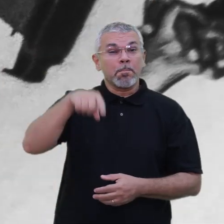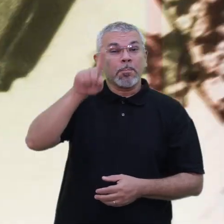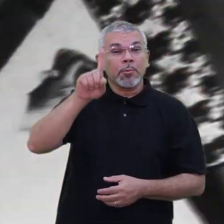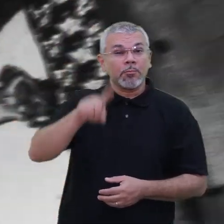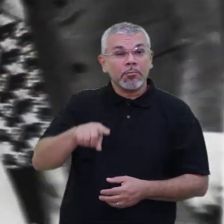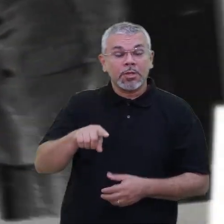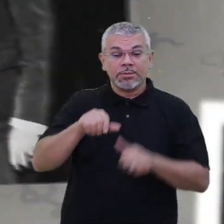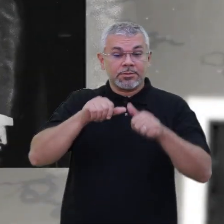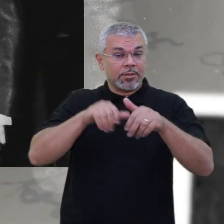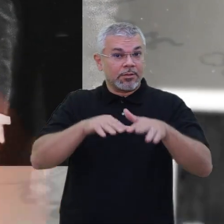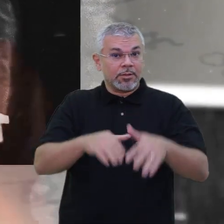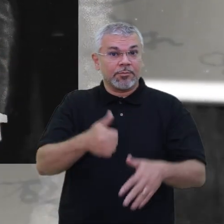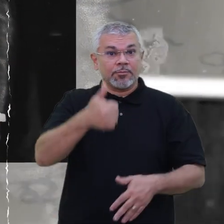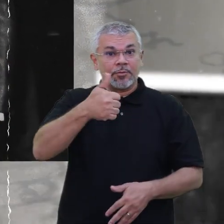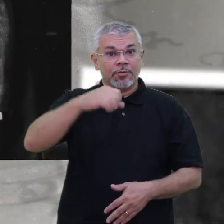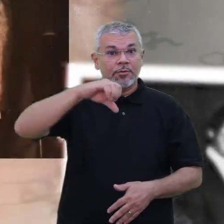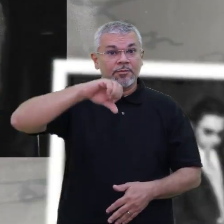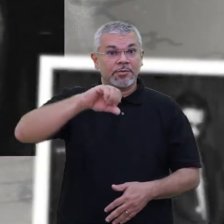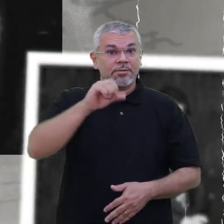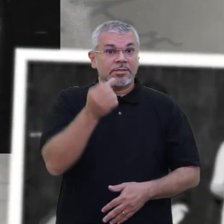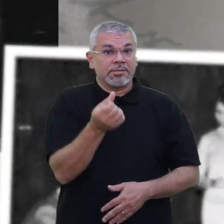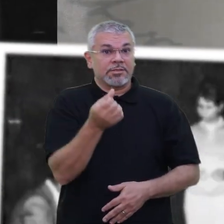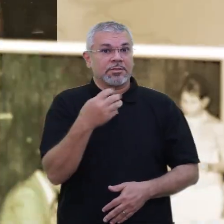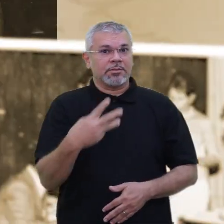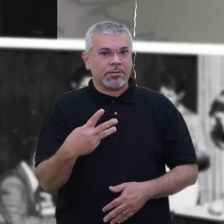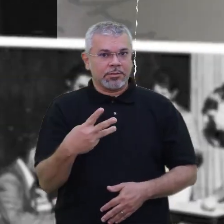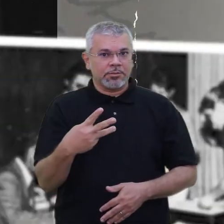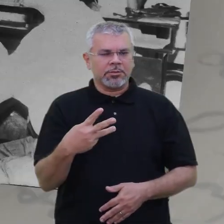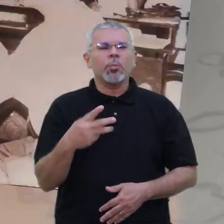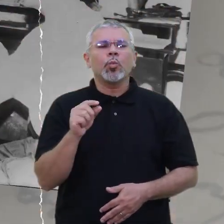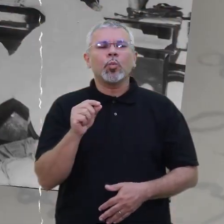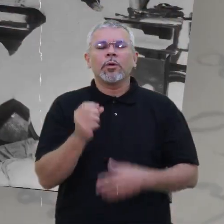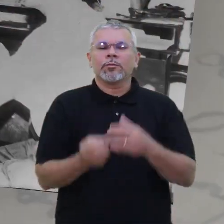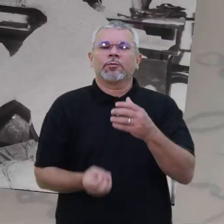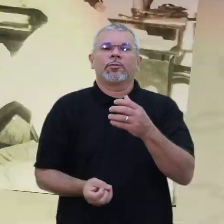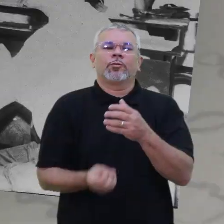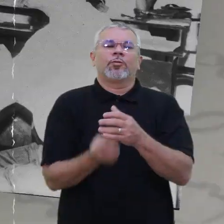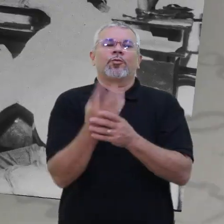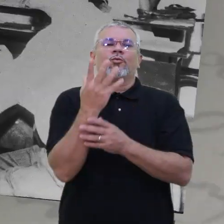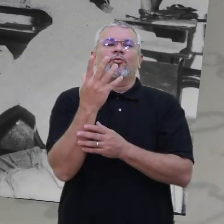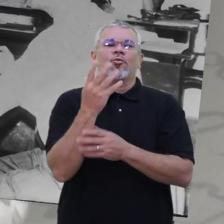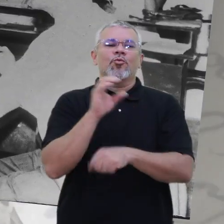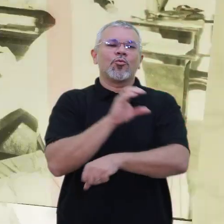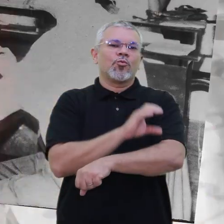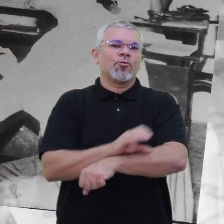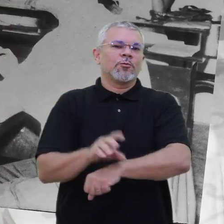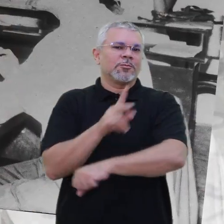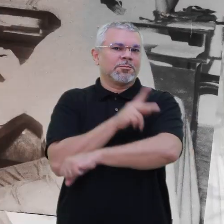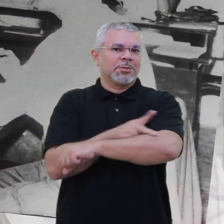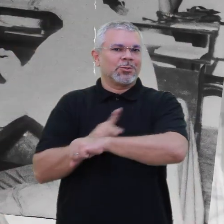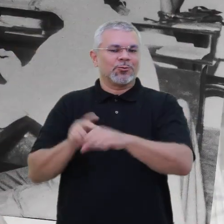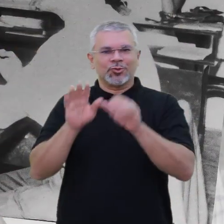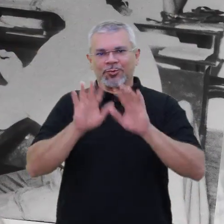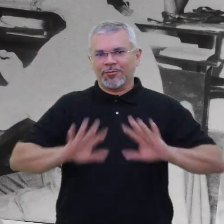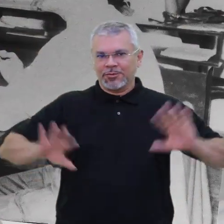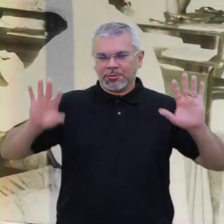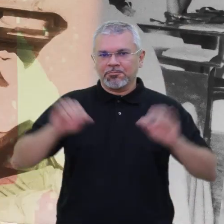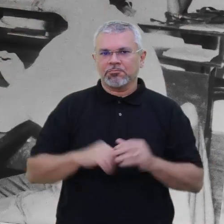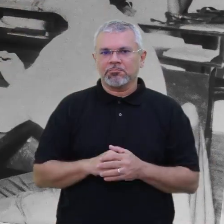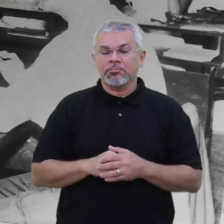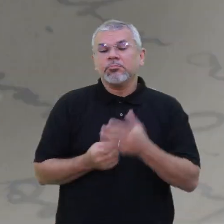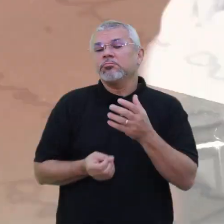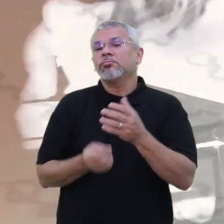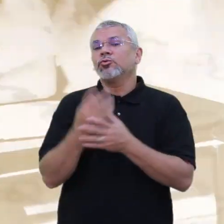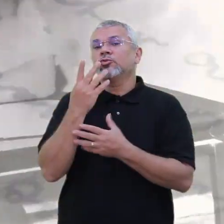1º de setembro de 1963. A data marca a instalação do curso de pedagogia da UFC.